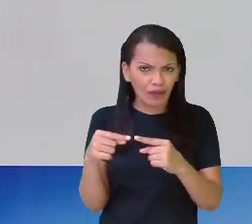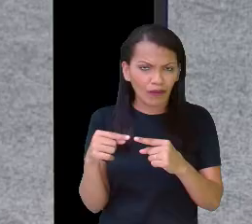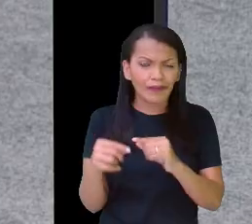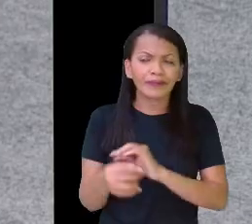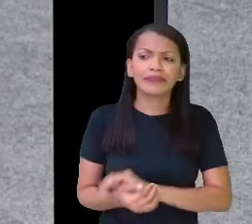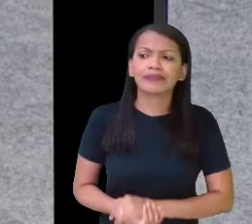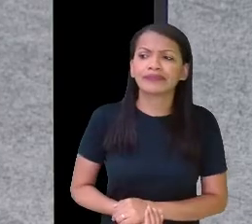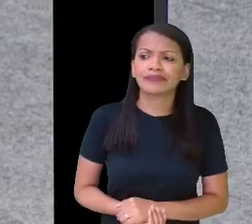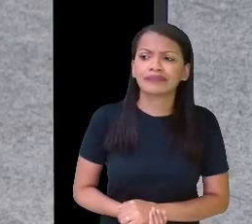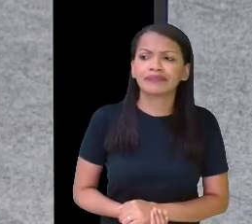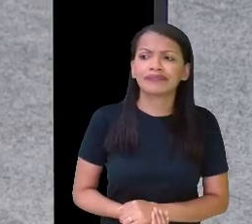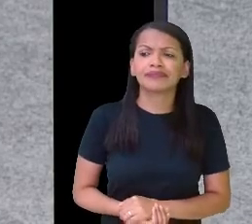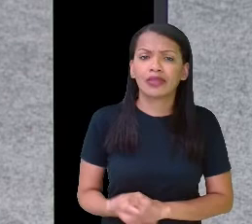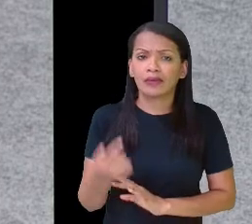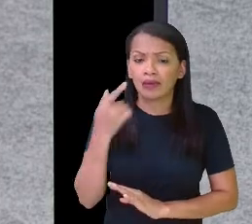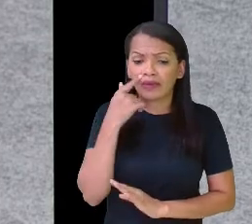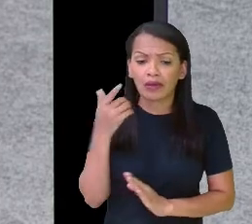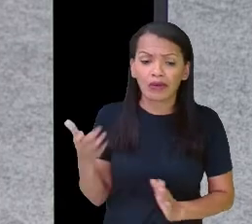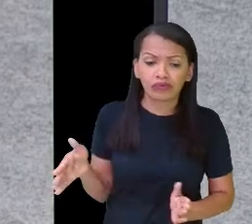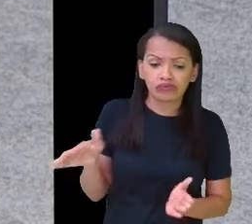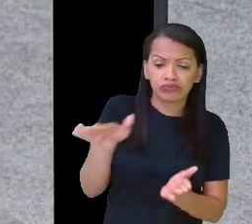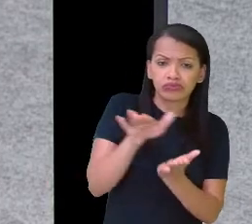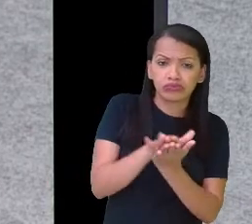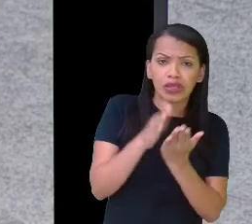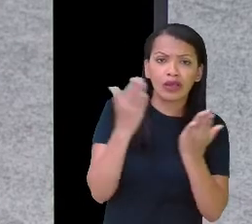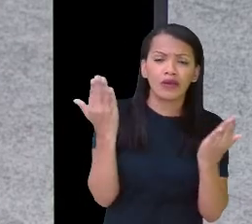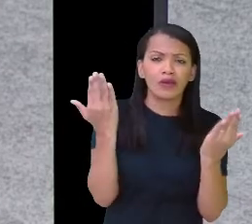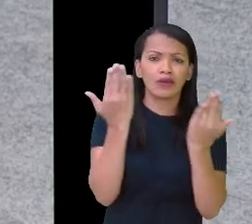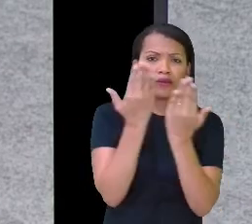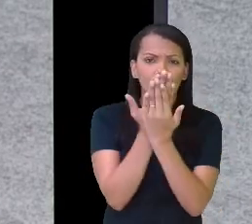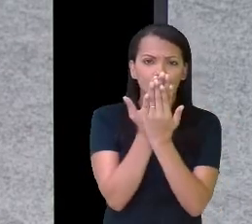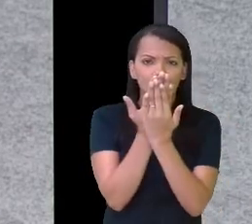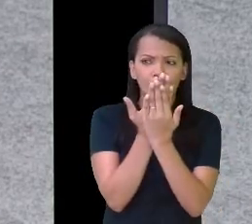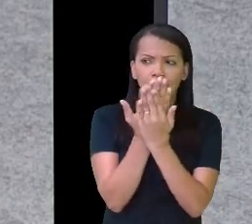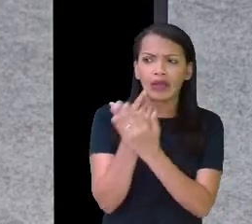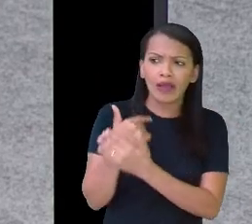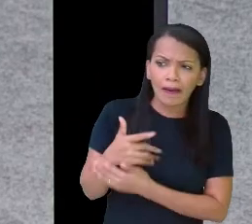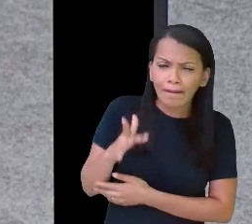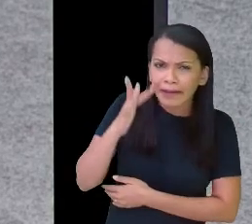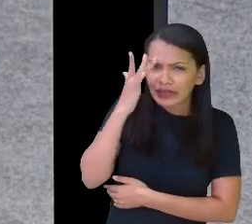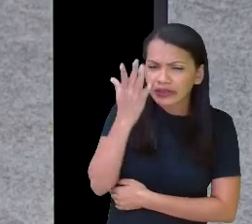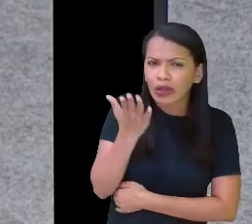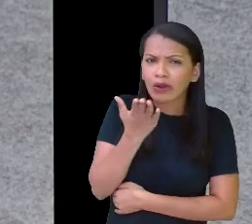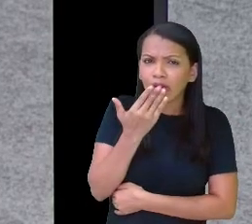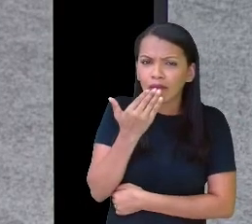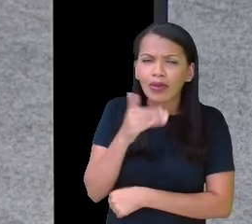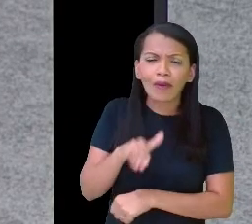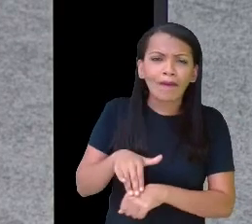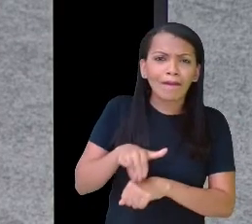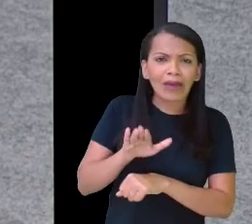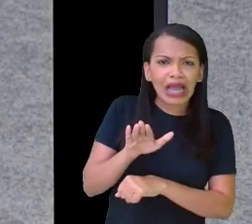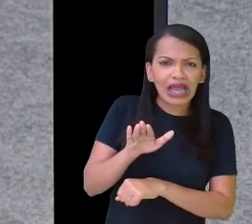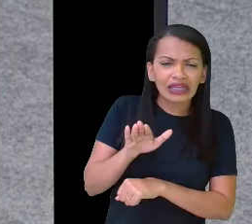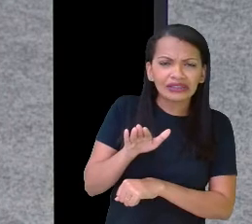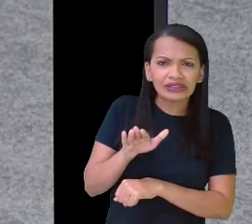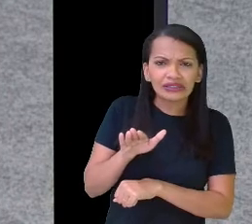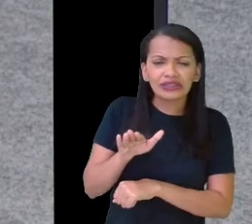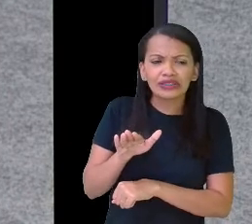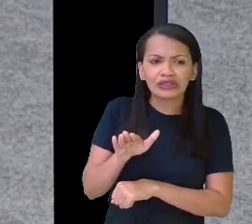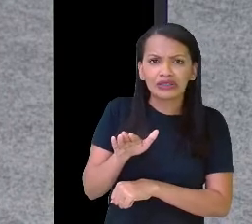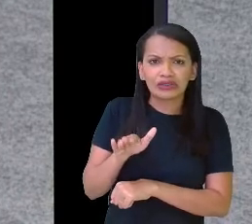na sobreposição eu consigo ver. alguém comeu a mais que o outro? De jeito nenhum.